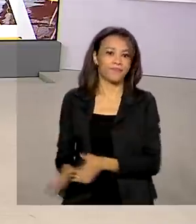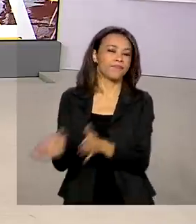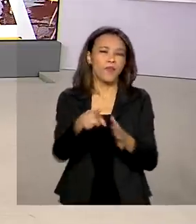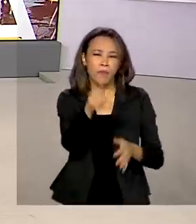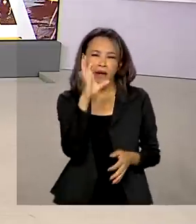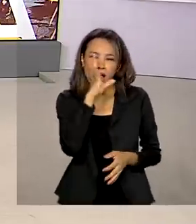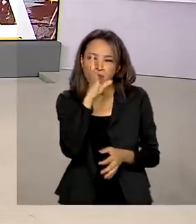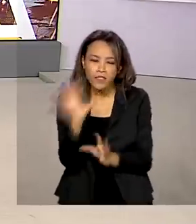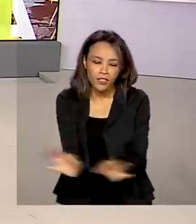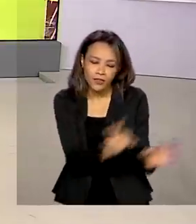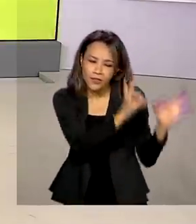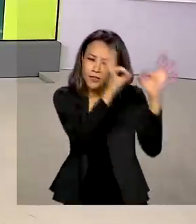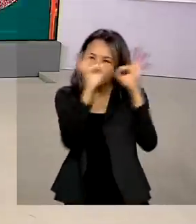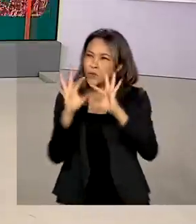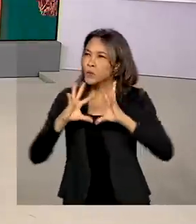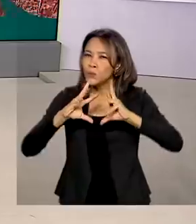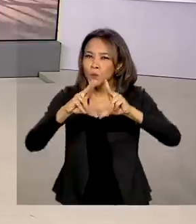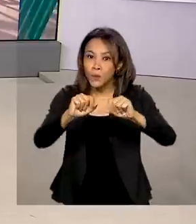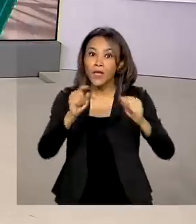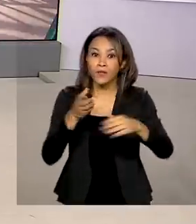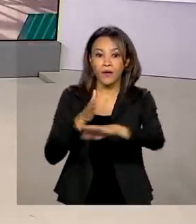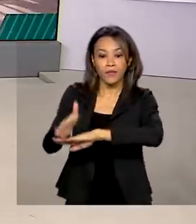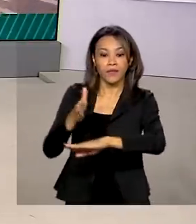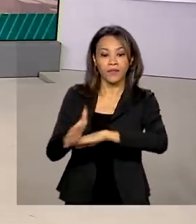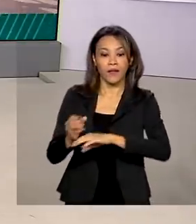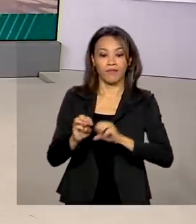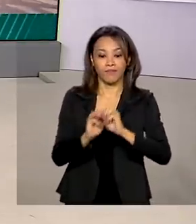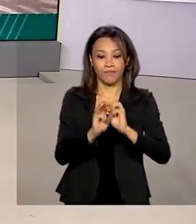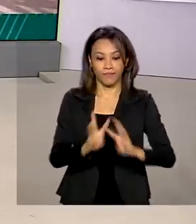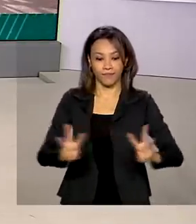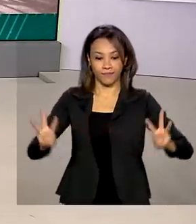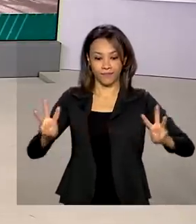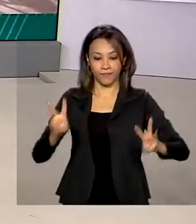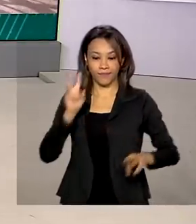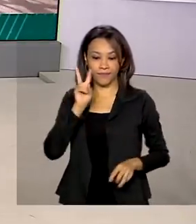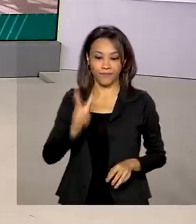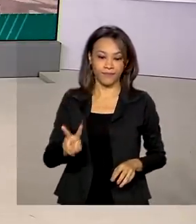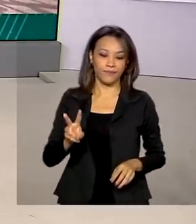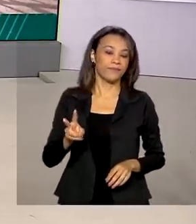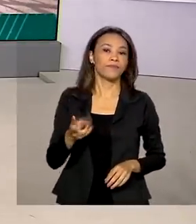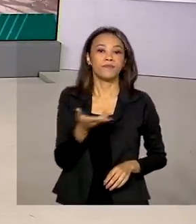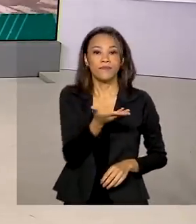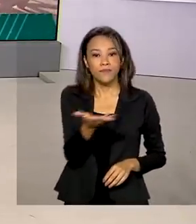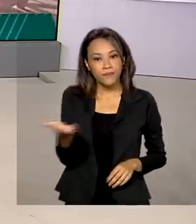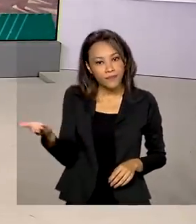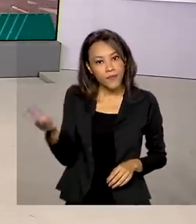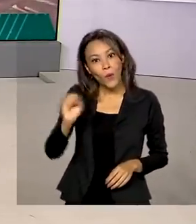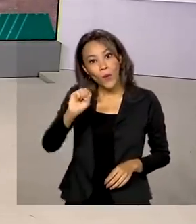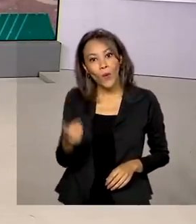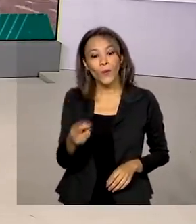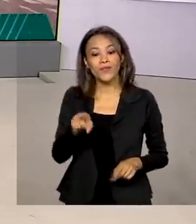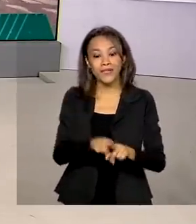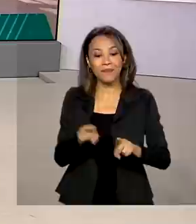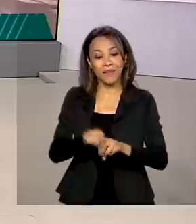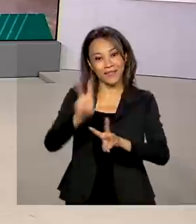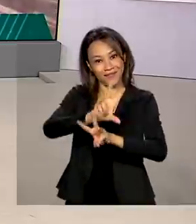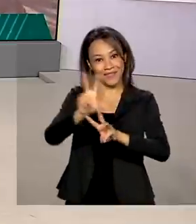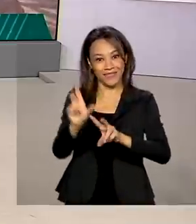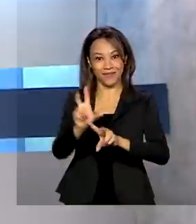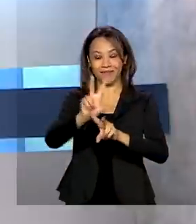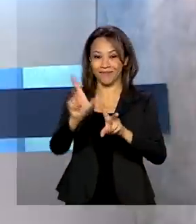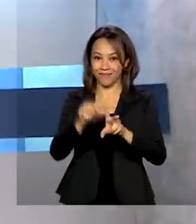reportagem completa, basta acessar youtube.com barra tvbrasilgov ou ainda pelo tvbrasilplay.